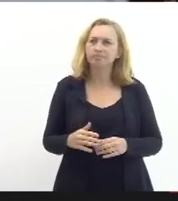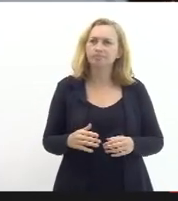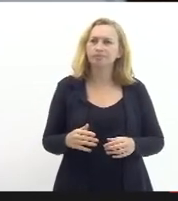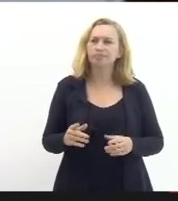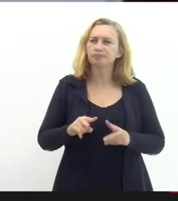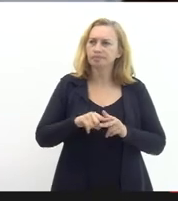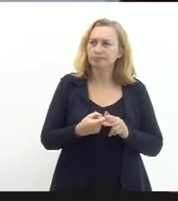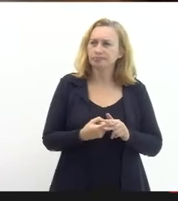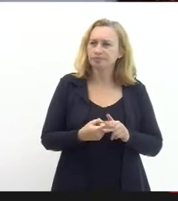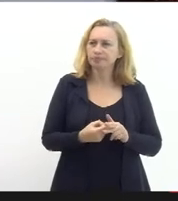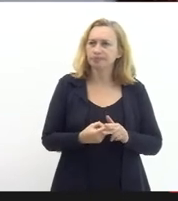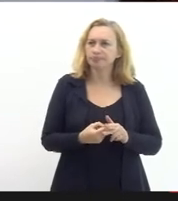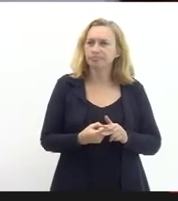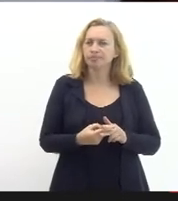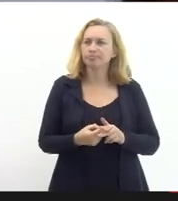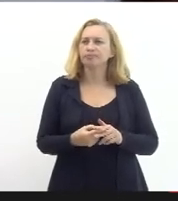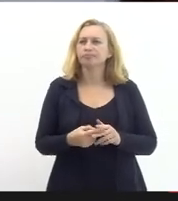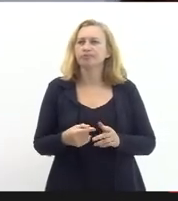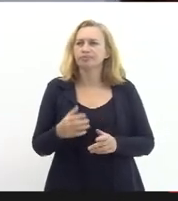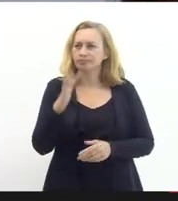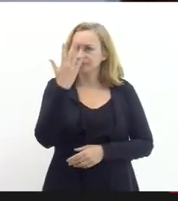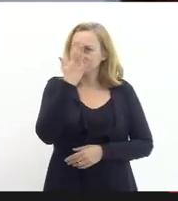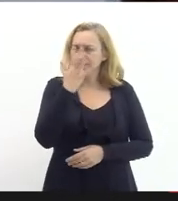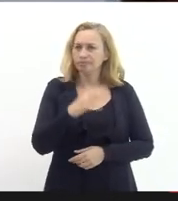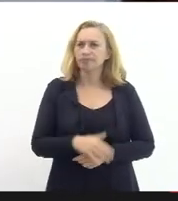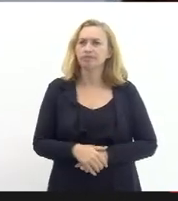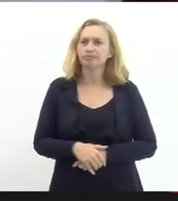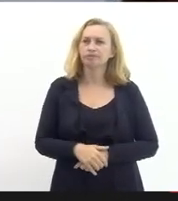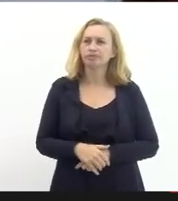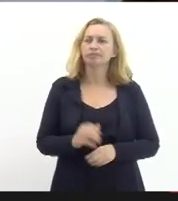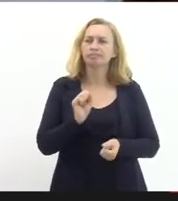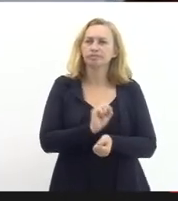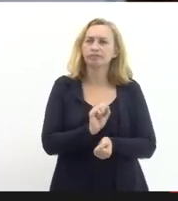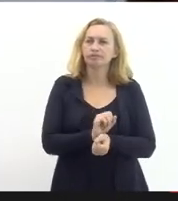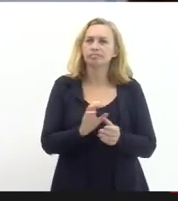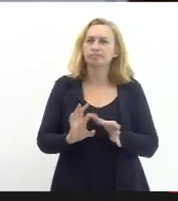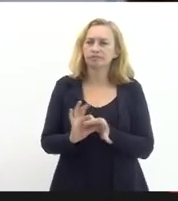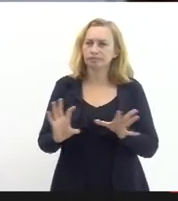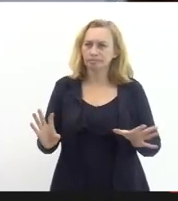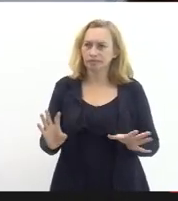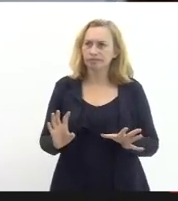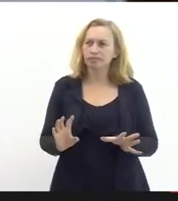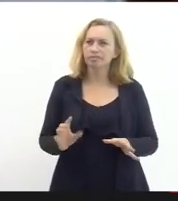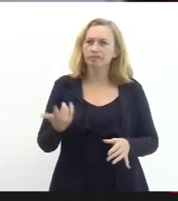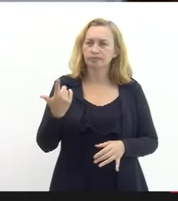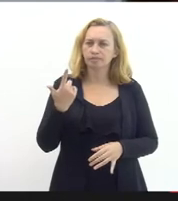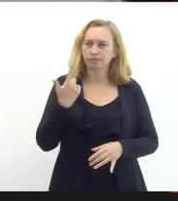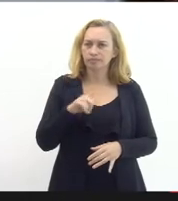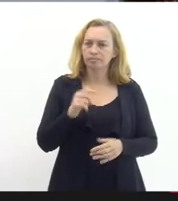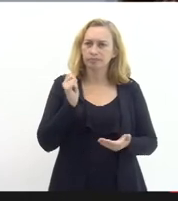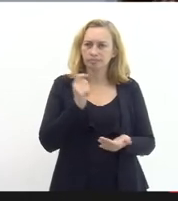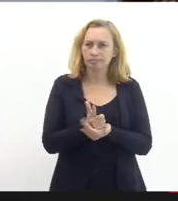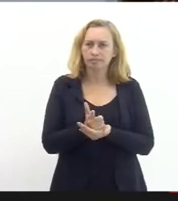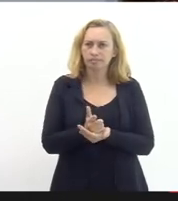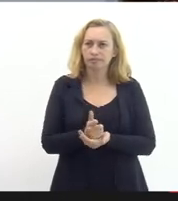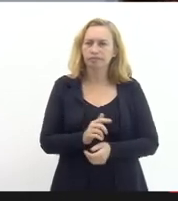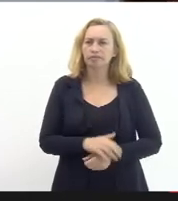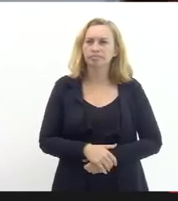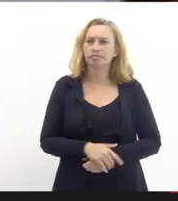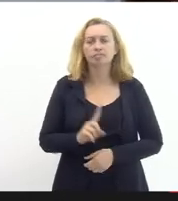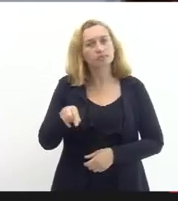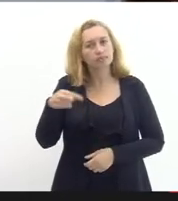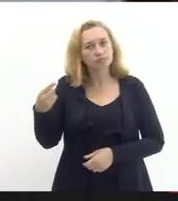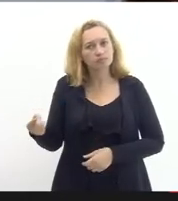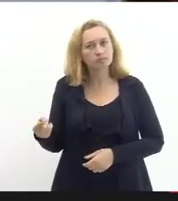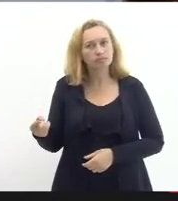reajuste com validade a vontade de fevereiro e aí nós estamos aguardando a liberação disso para poder fazer o pagamento os demais